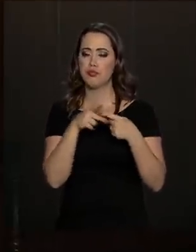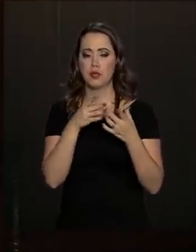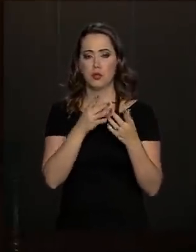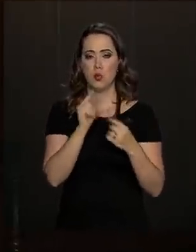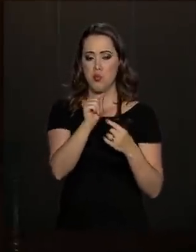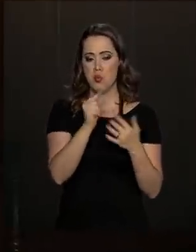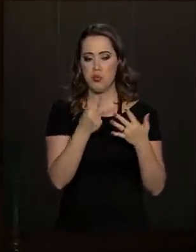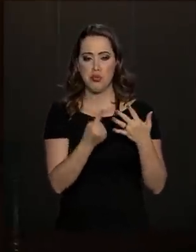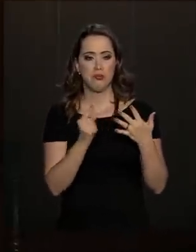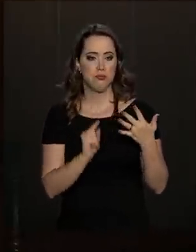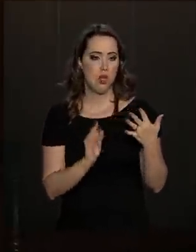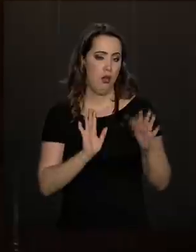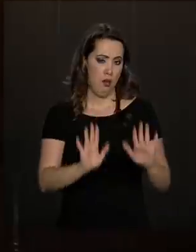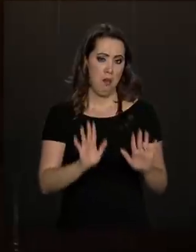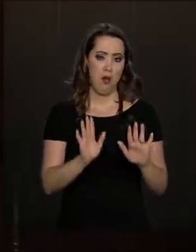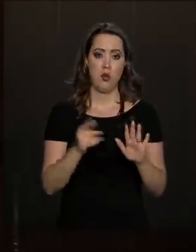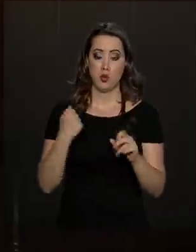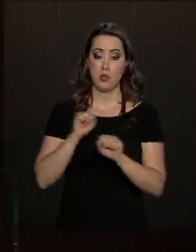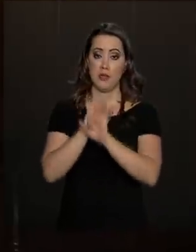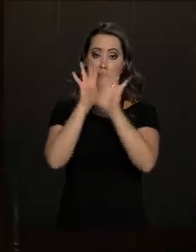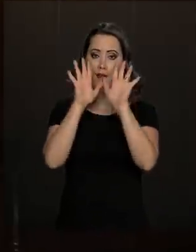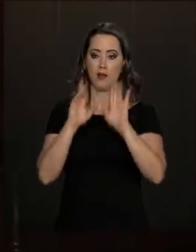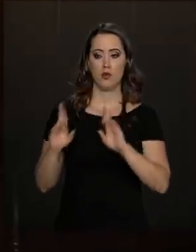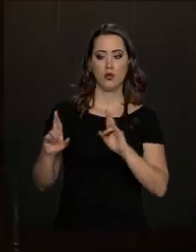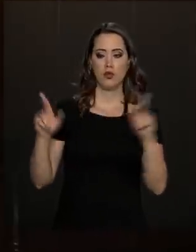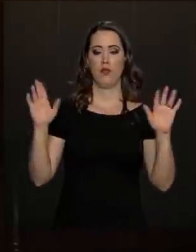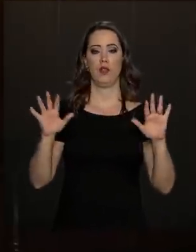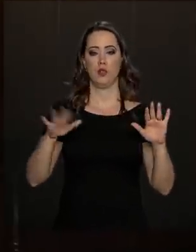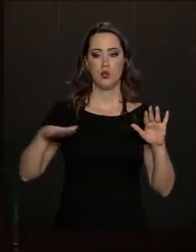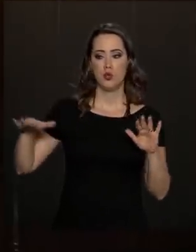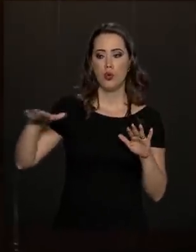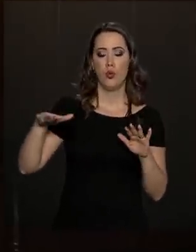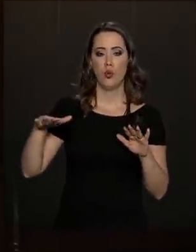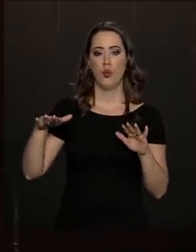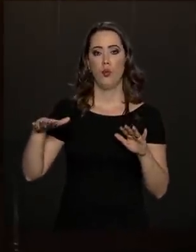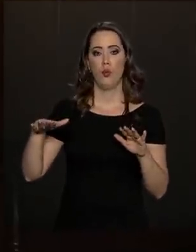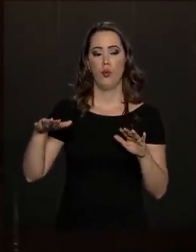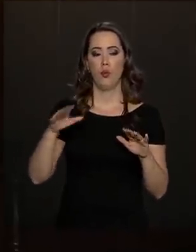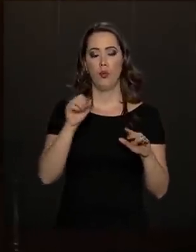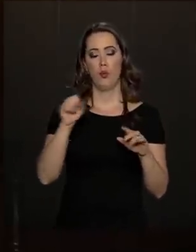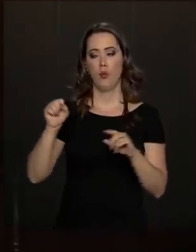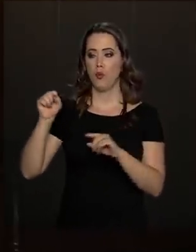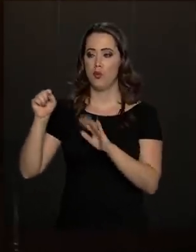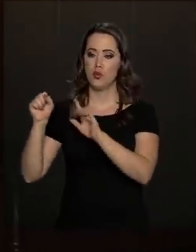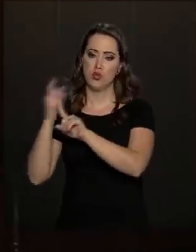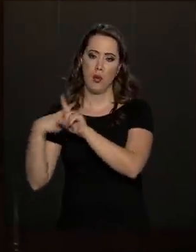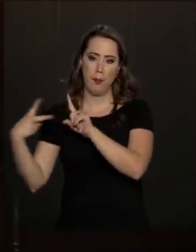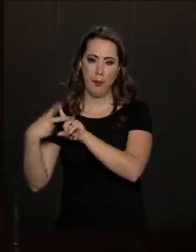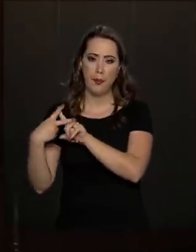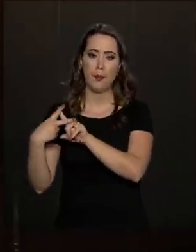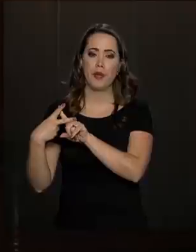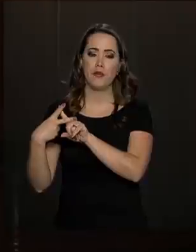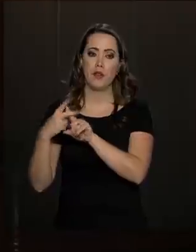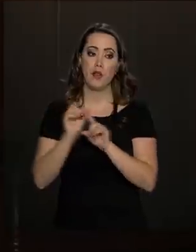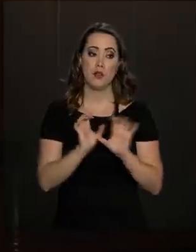está muito claro para nós que existe uma diferença entre assistência social e previdência. Então, nós fizemos a reforma na